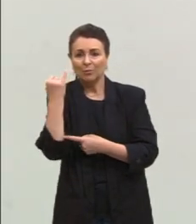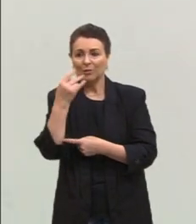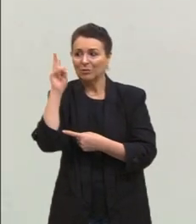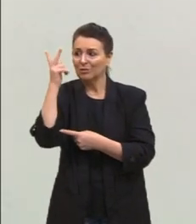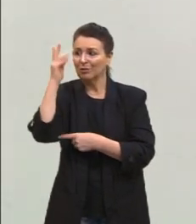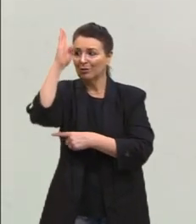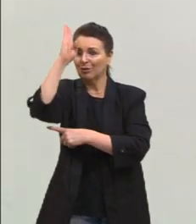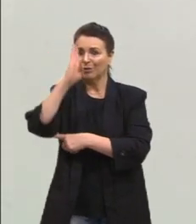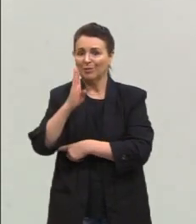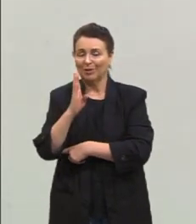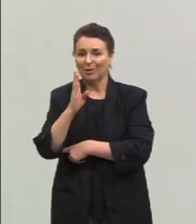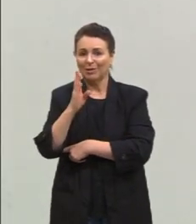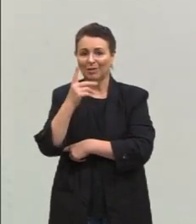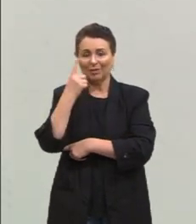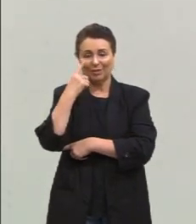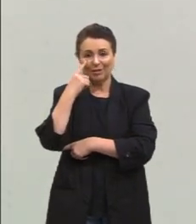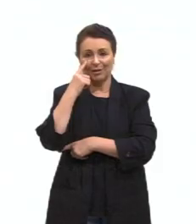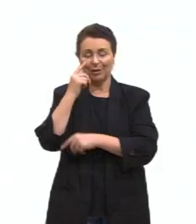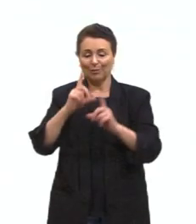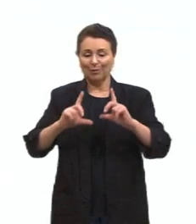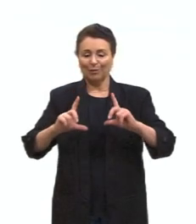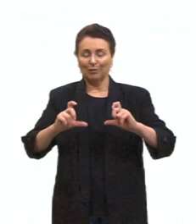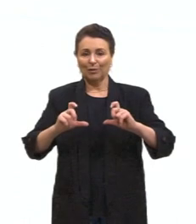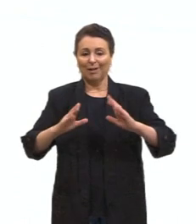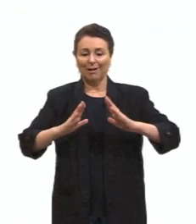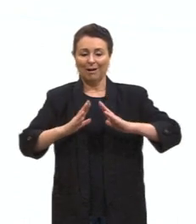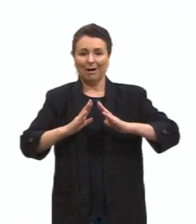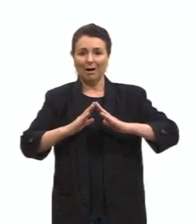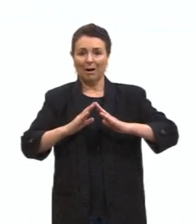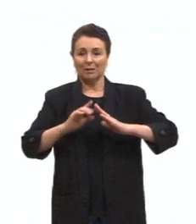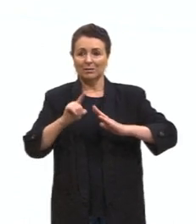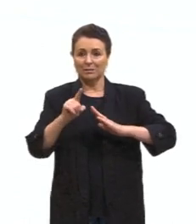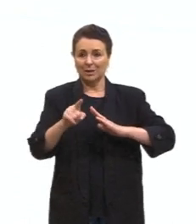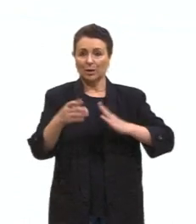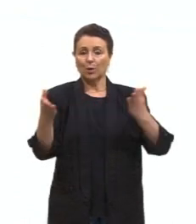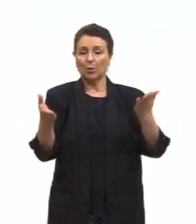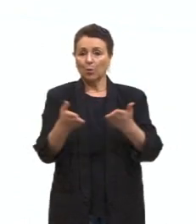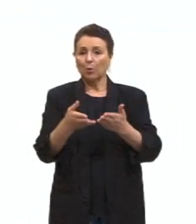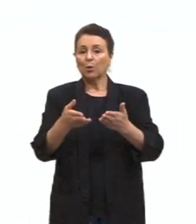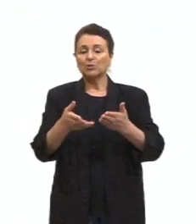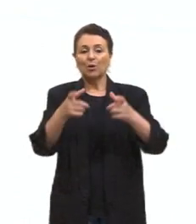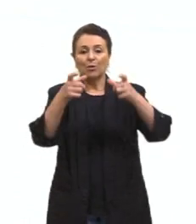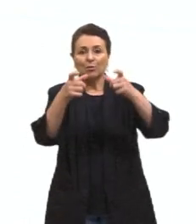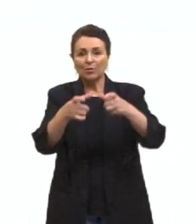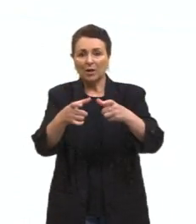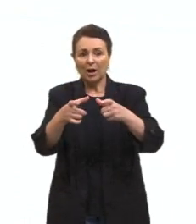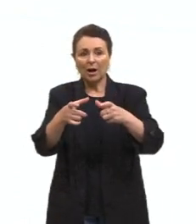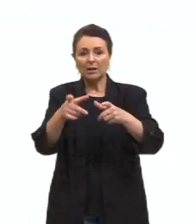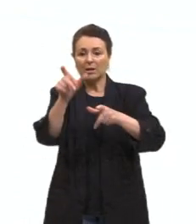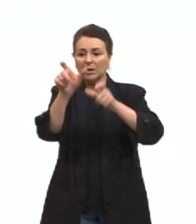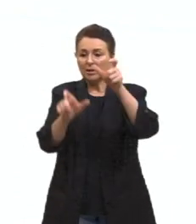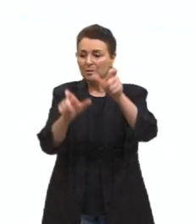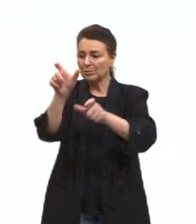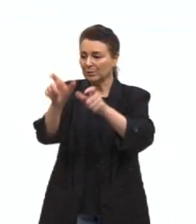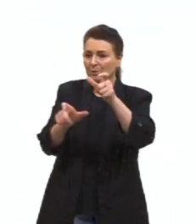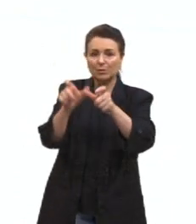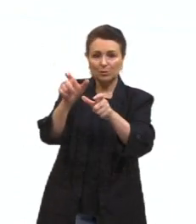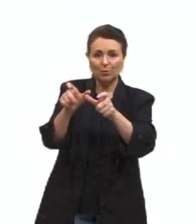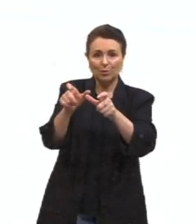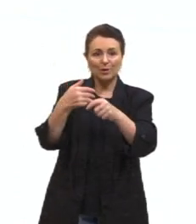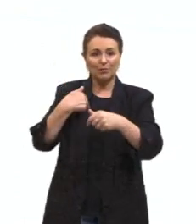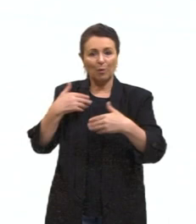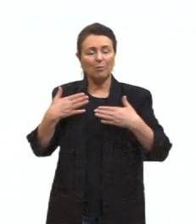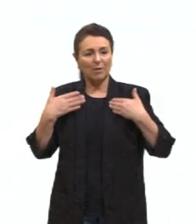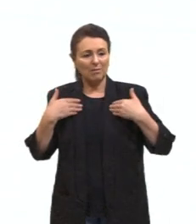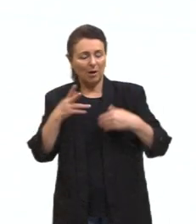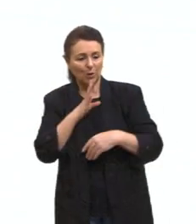fotinho dele sorrindo. E a casa do Chico Mendes, que hoje em dia é um lugar de visitação, infelizmente também o lugar onde ele foi morto, e